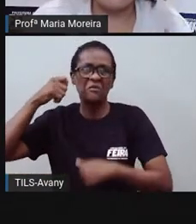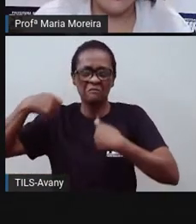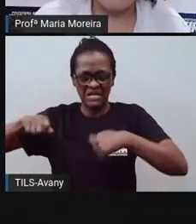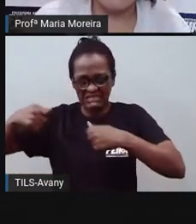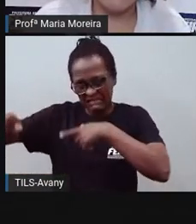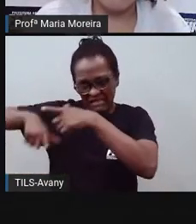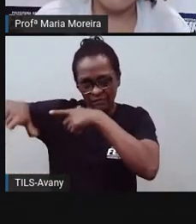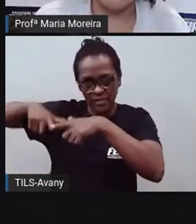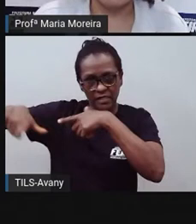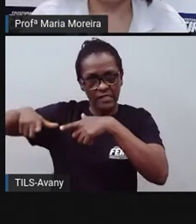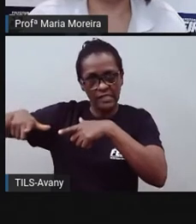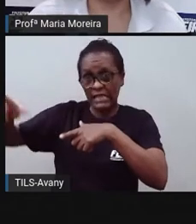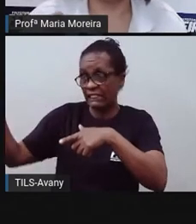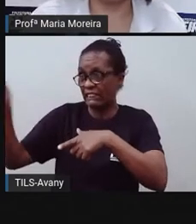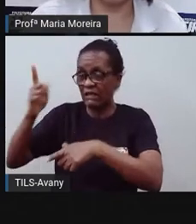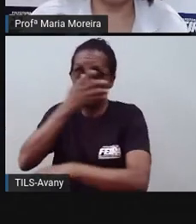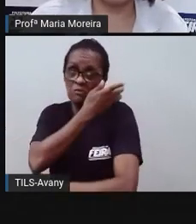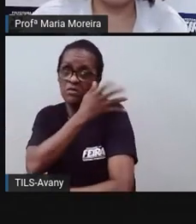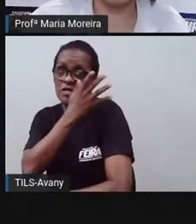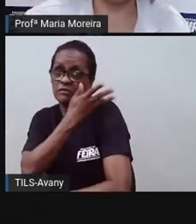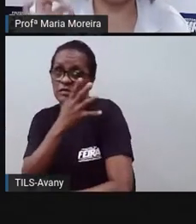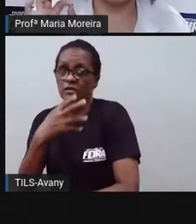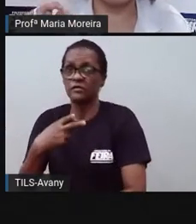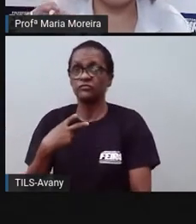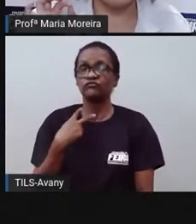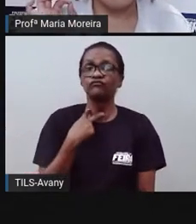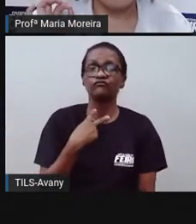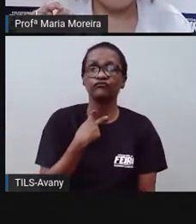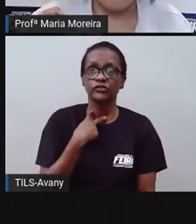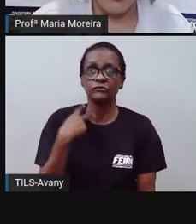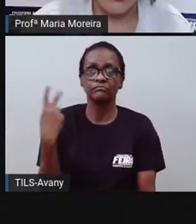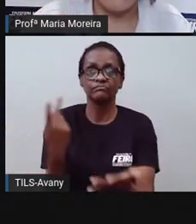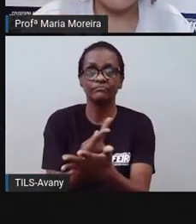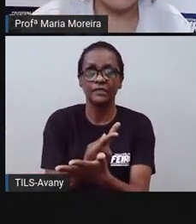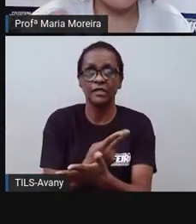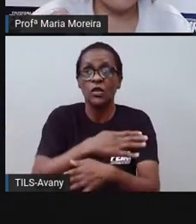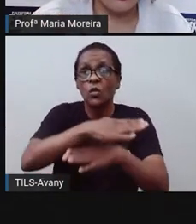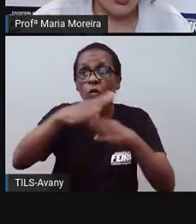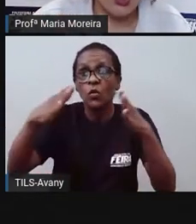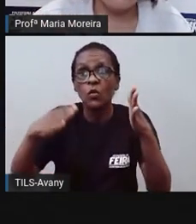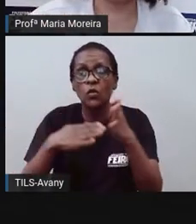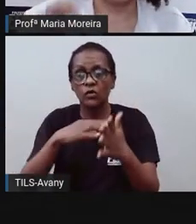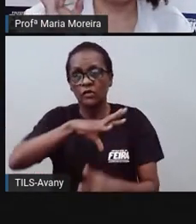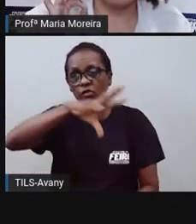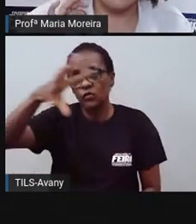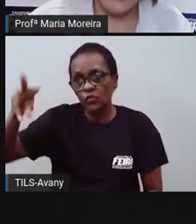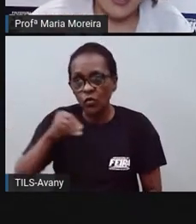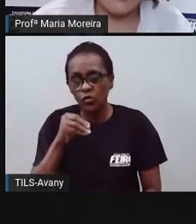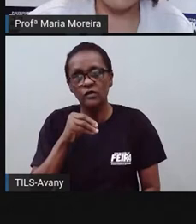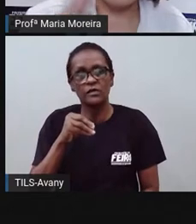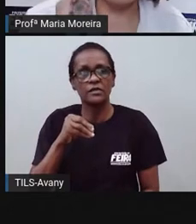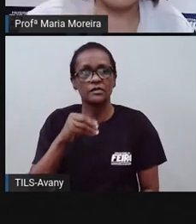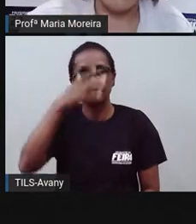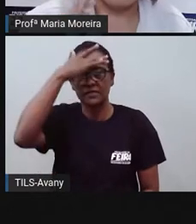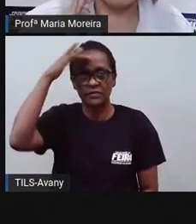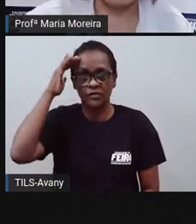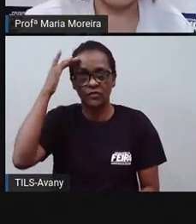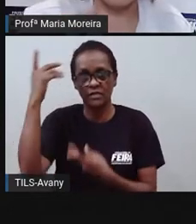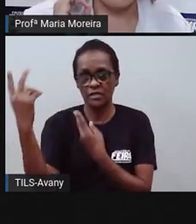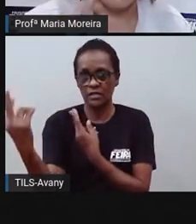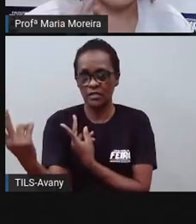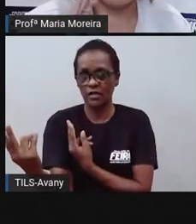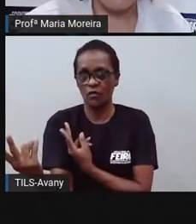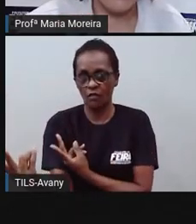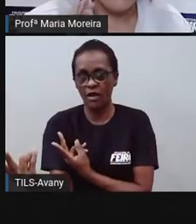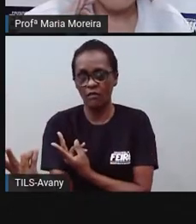aulas, a gente já aprendeu o quê? Que somos todos iguais e que todos merecem e devem